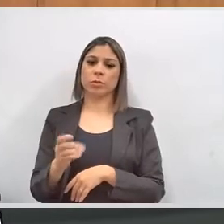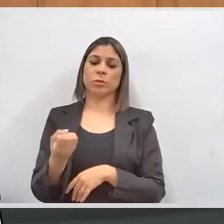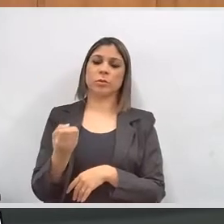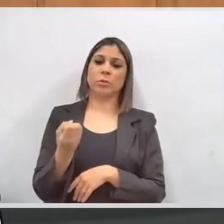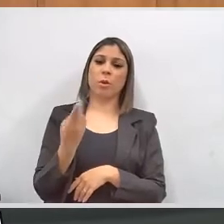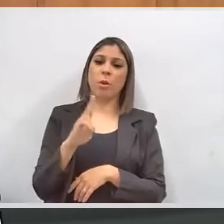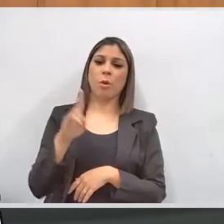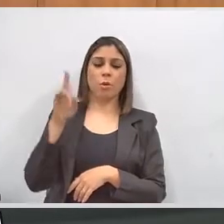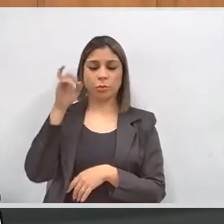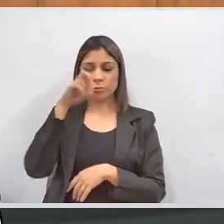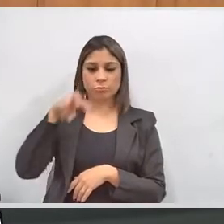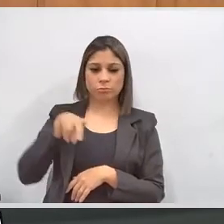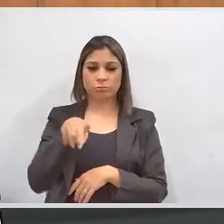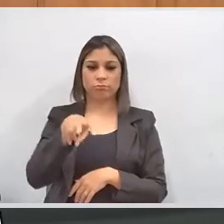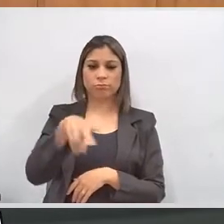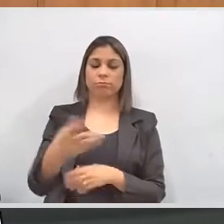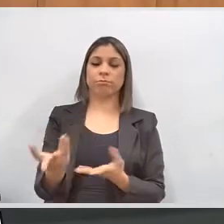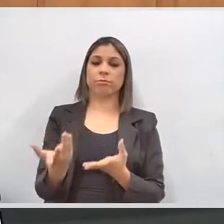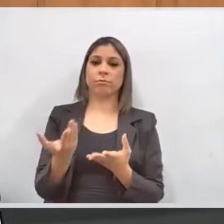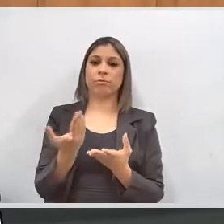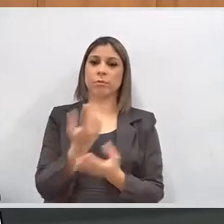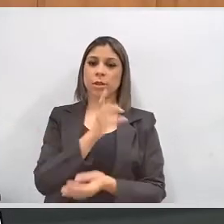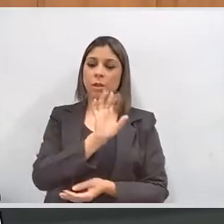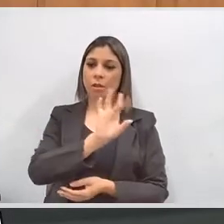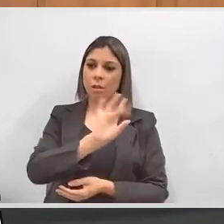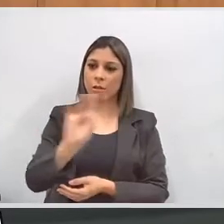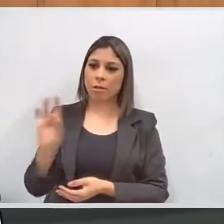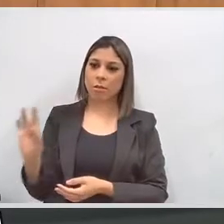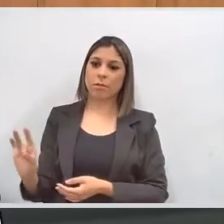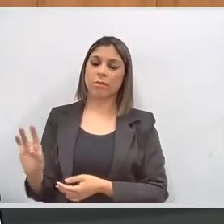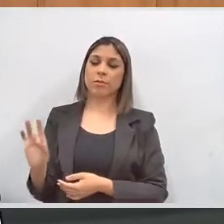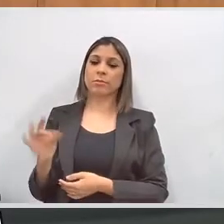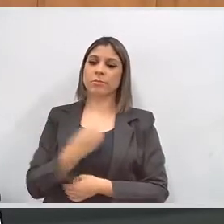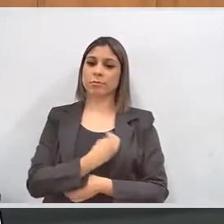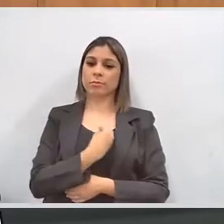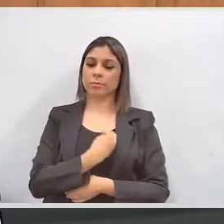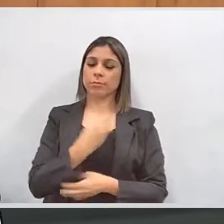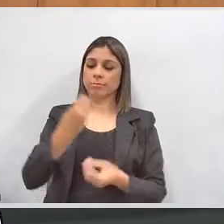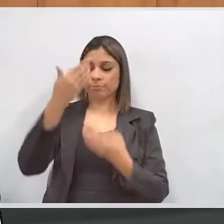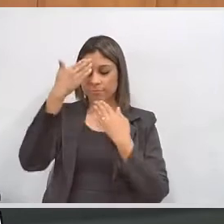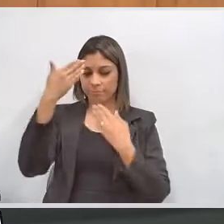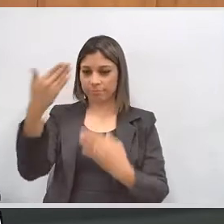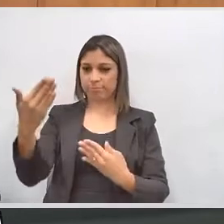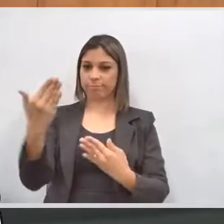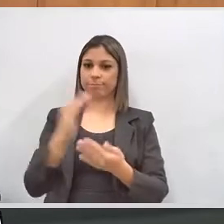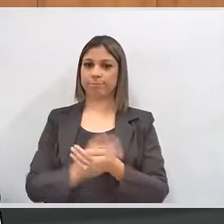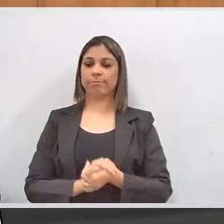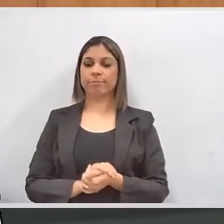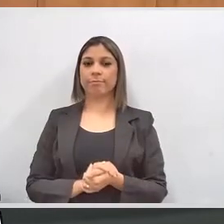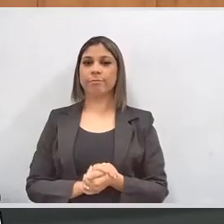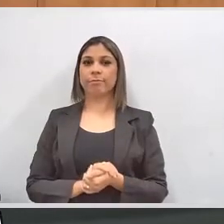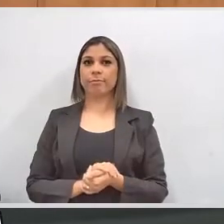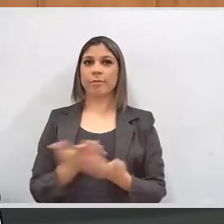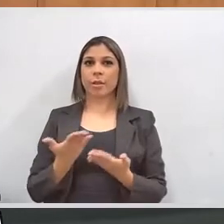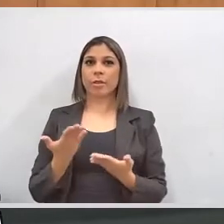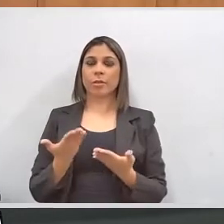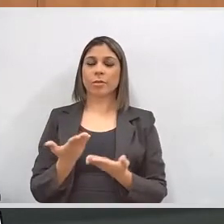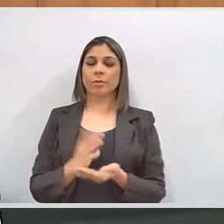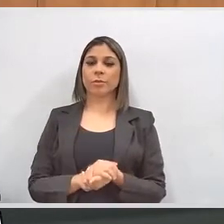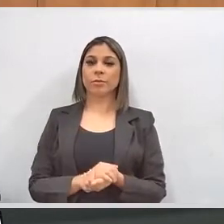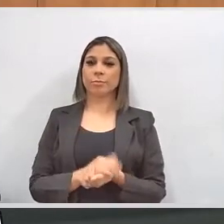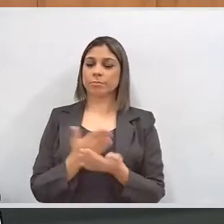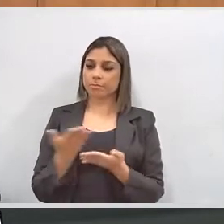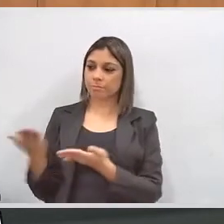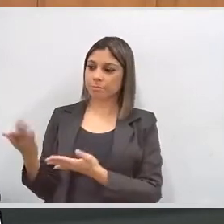ou mobilidade reduzida. A todos os senhores, pela participação, o nosso muitíssimo obrigado. E eu passo